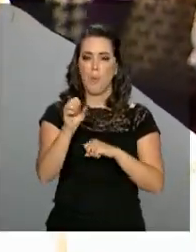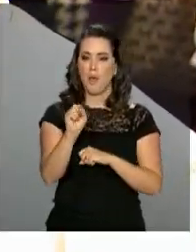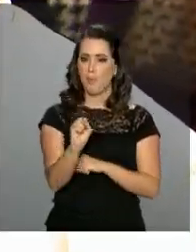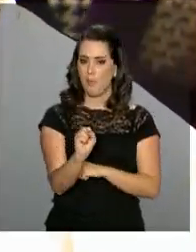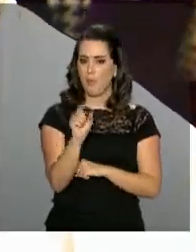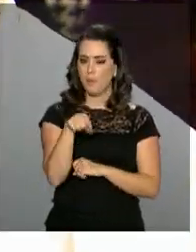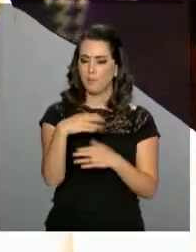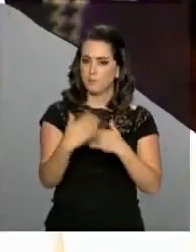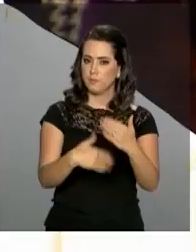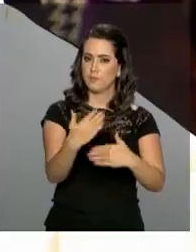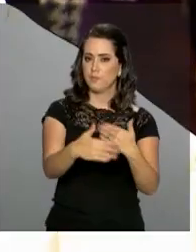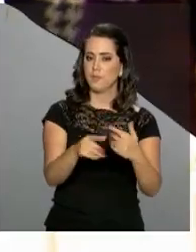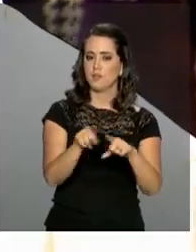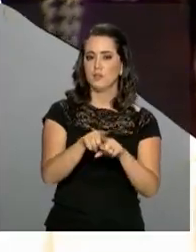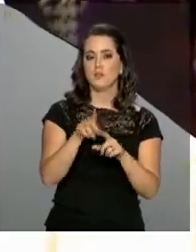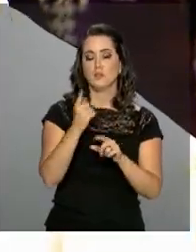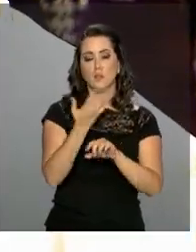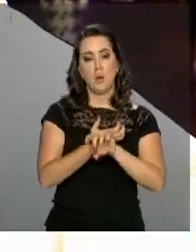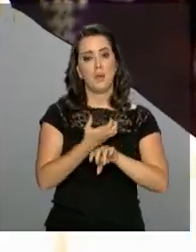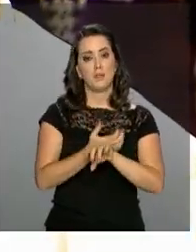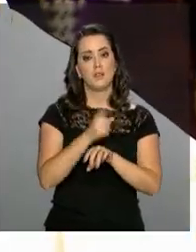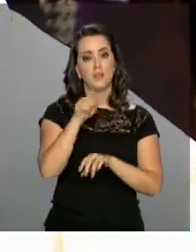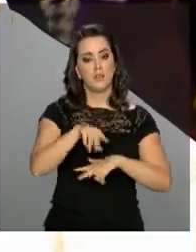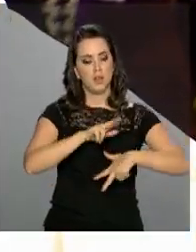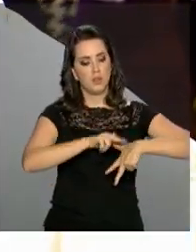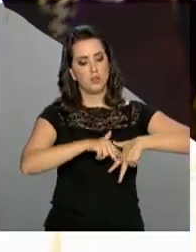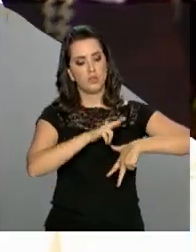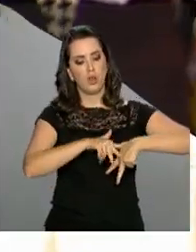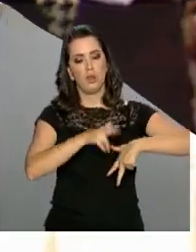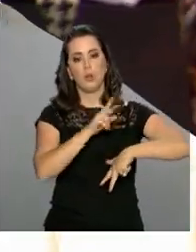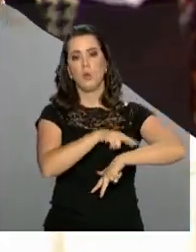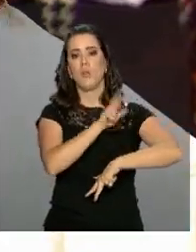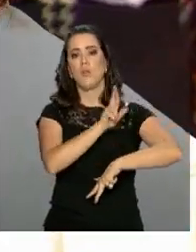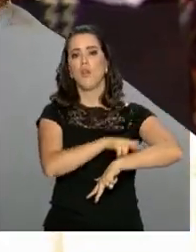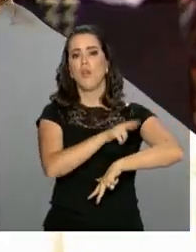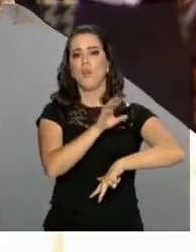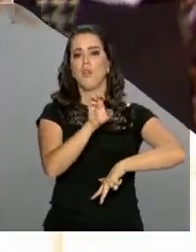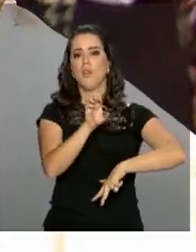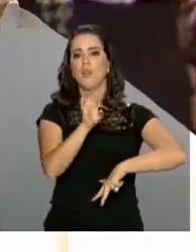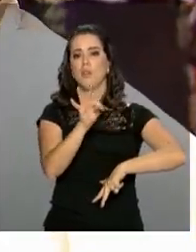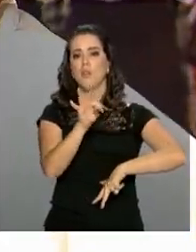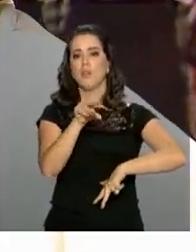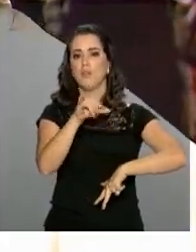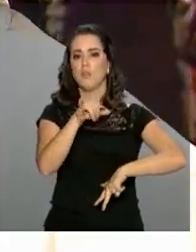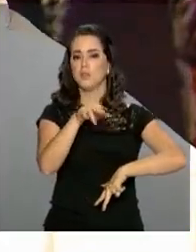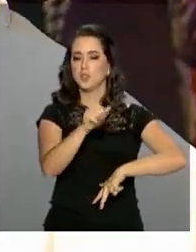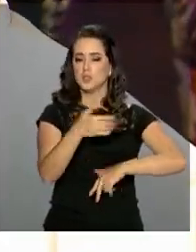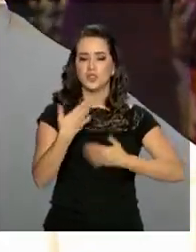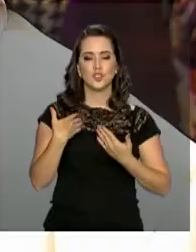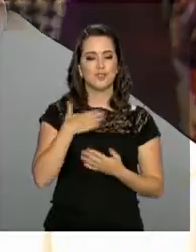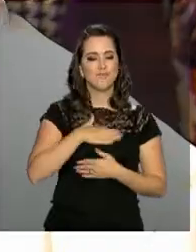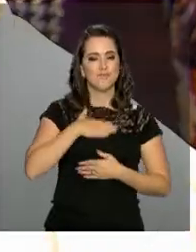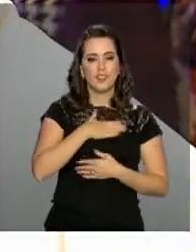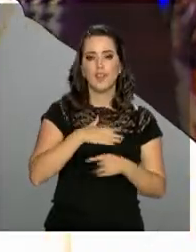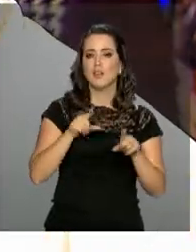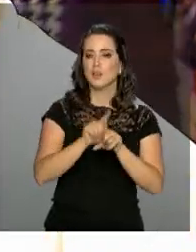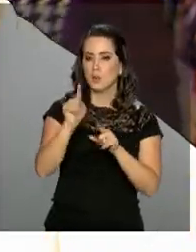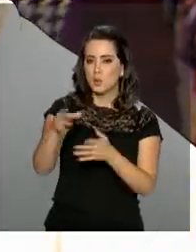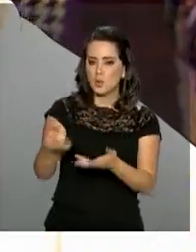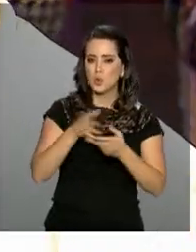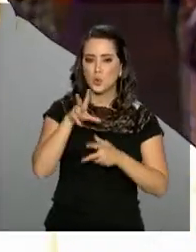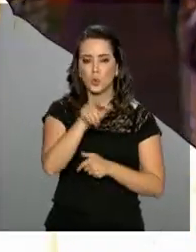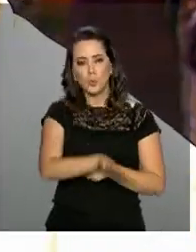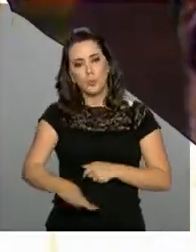desenvolvo uma disciplina que se chama Gênero e Etnia e tendo a honra de receber pós-graduandos de